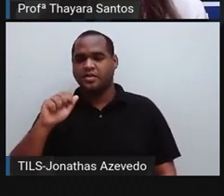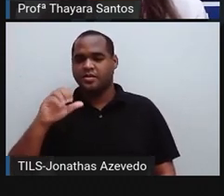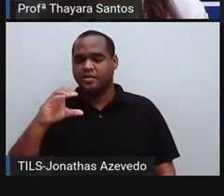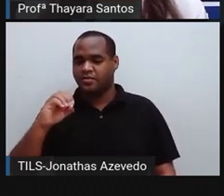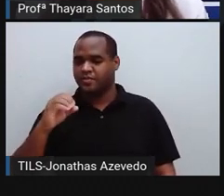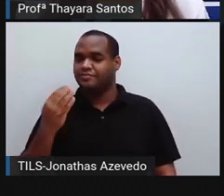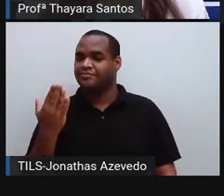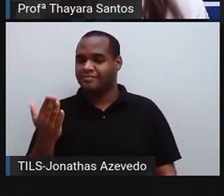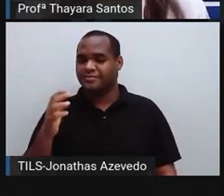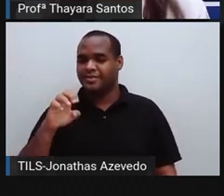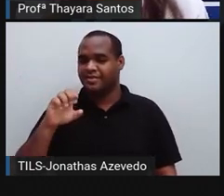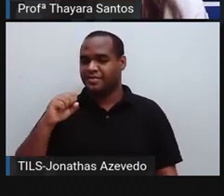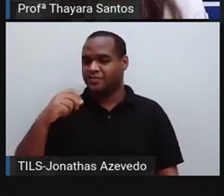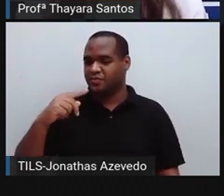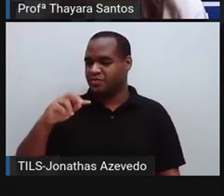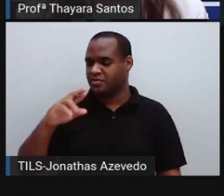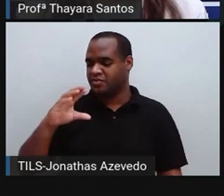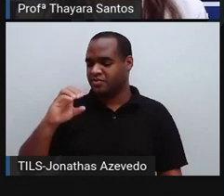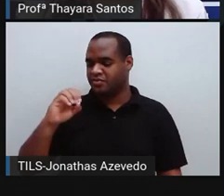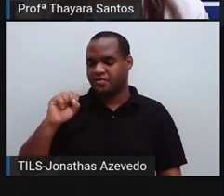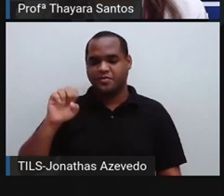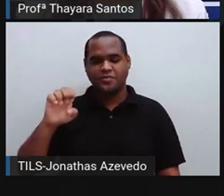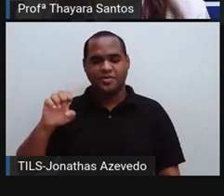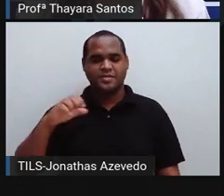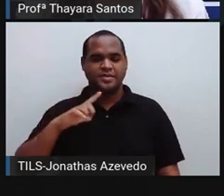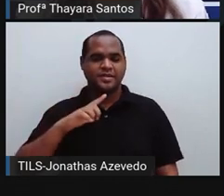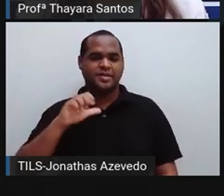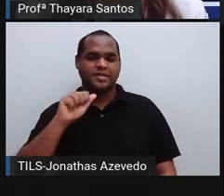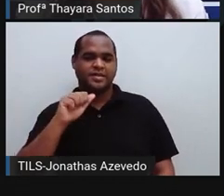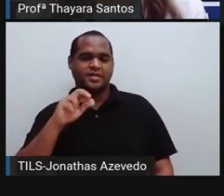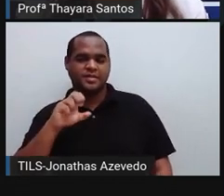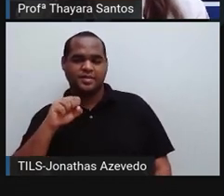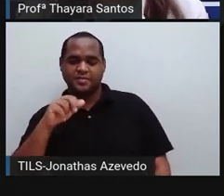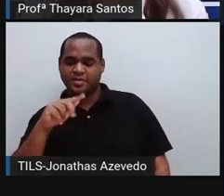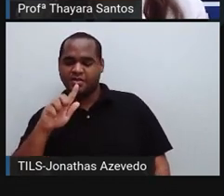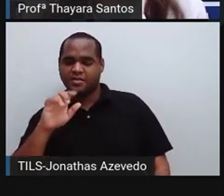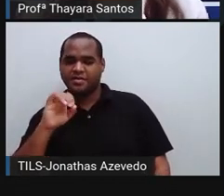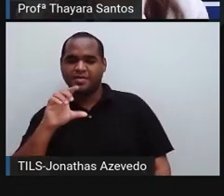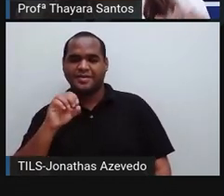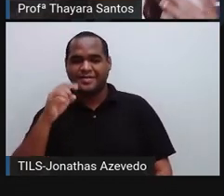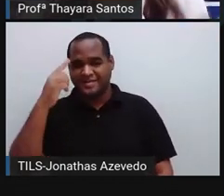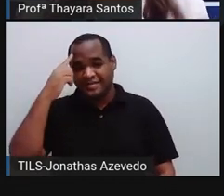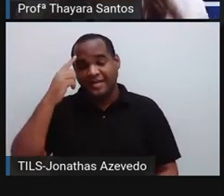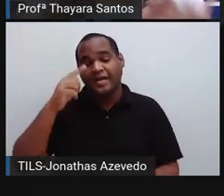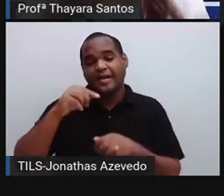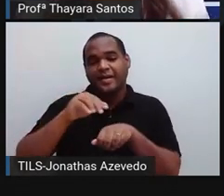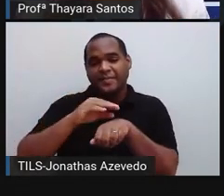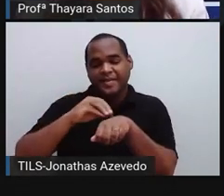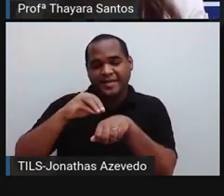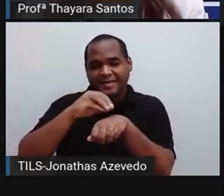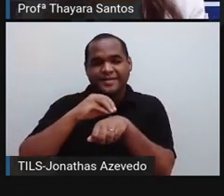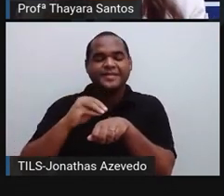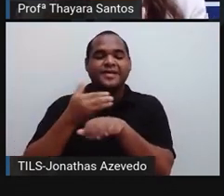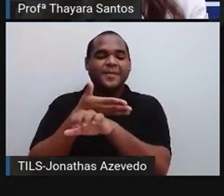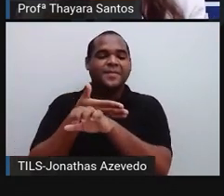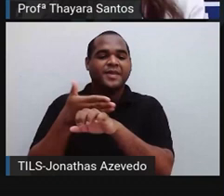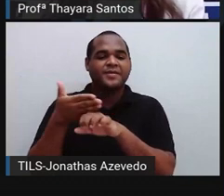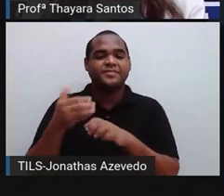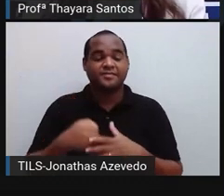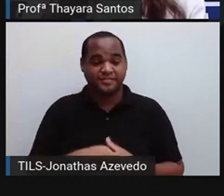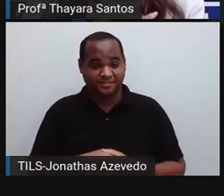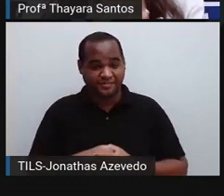aspergilose. Todas essas são doenças fúngicas. O pano branco é aquela doença, né? Tem esse nome bem popular mesmo.